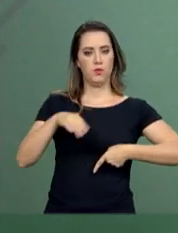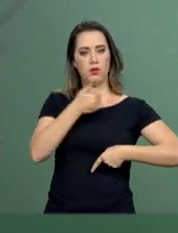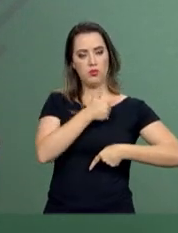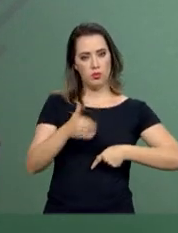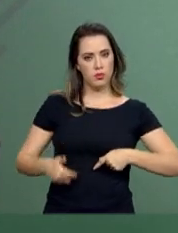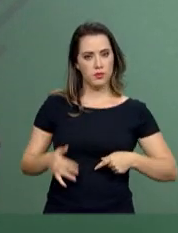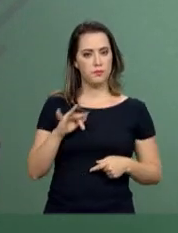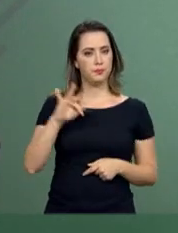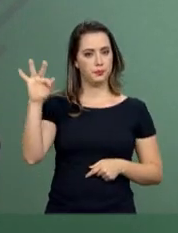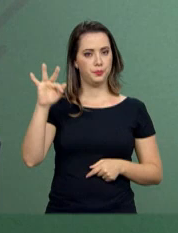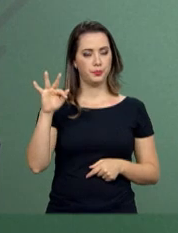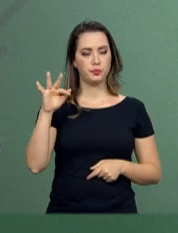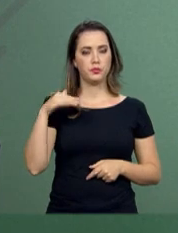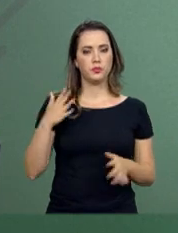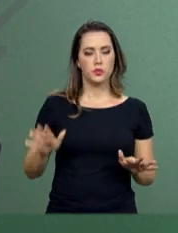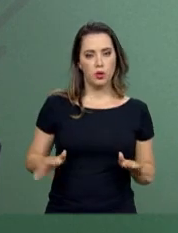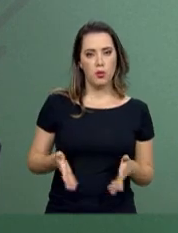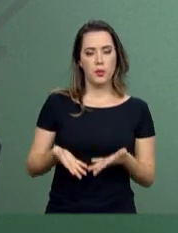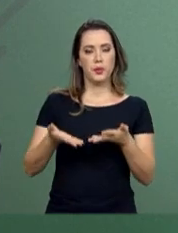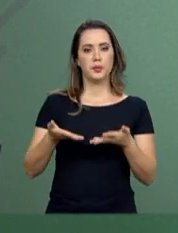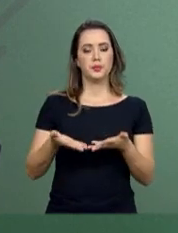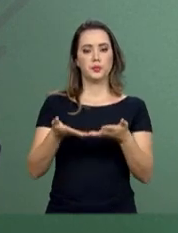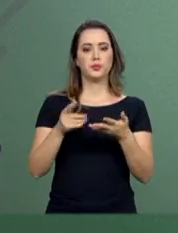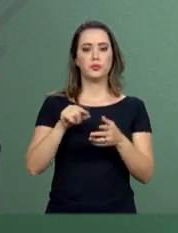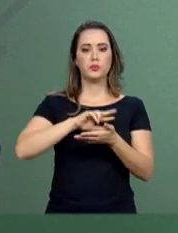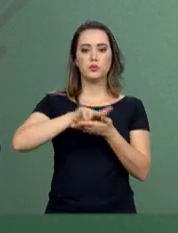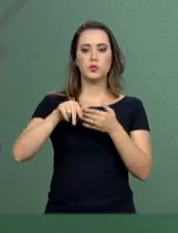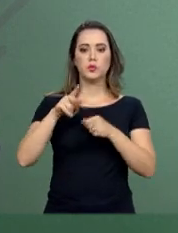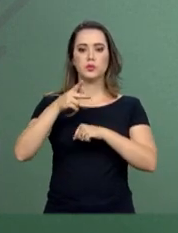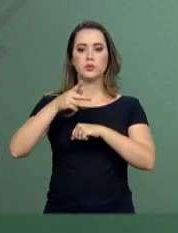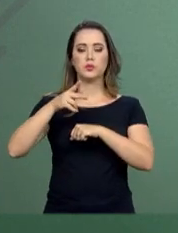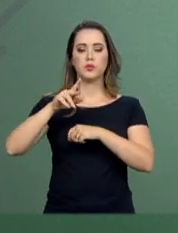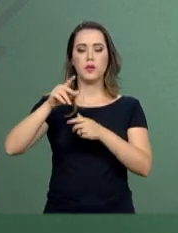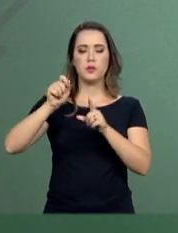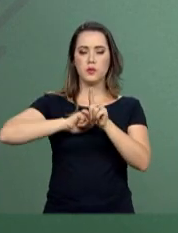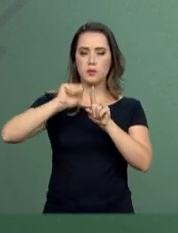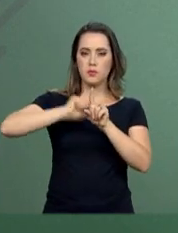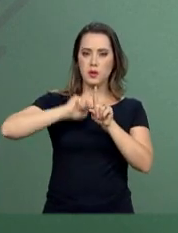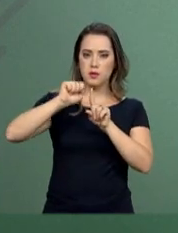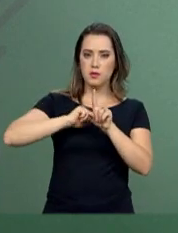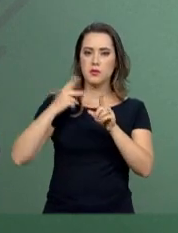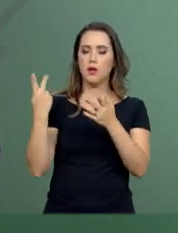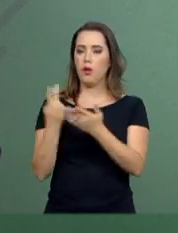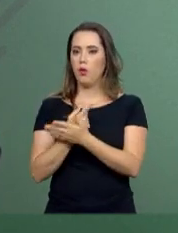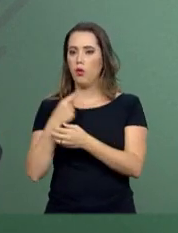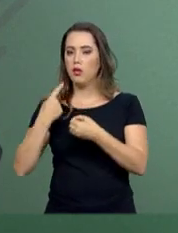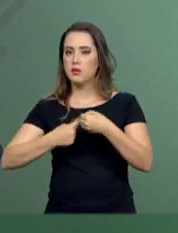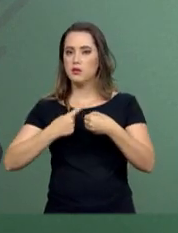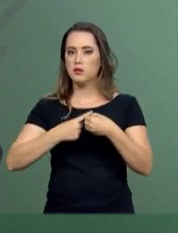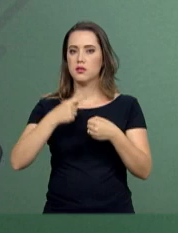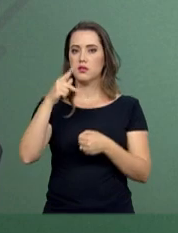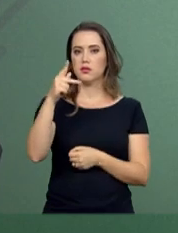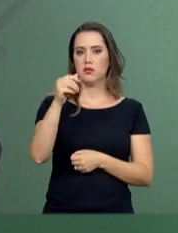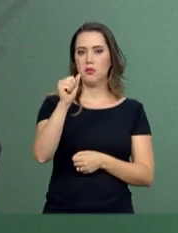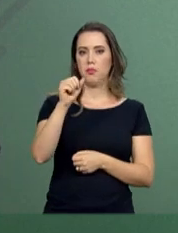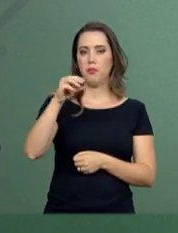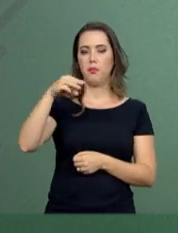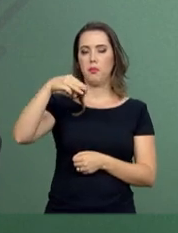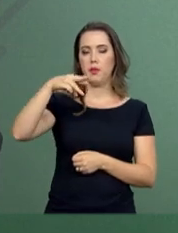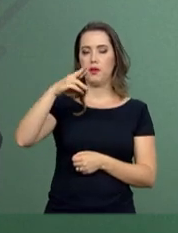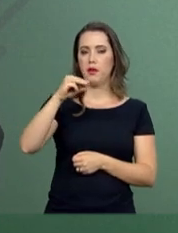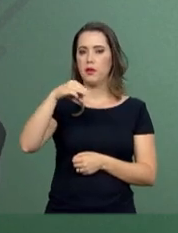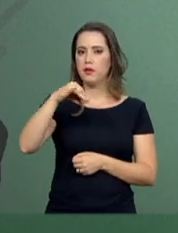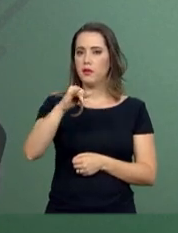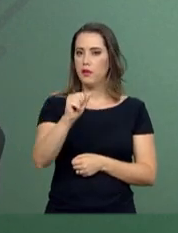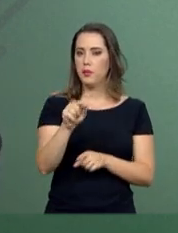promove há vários meses, em Pacaraima e em Boa Vista.